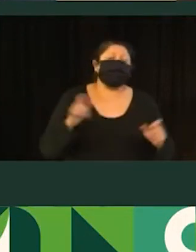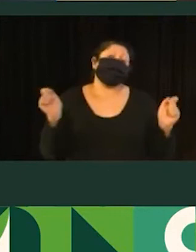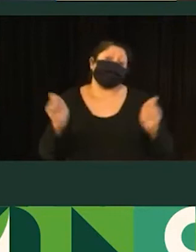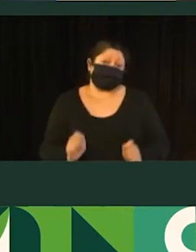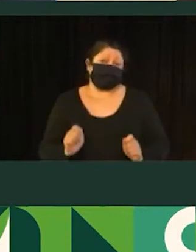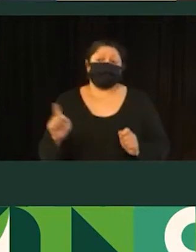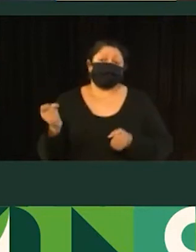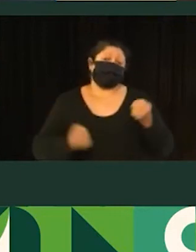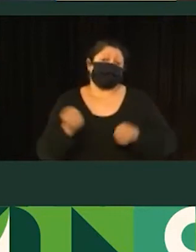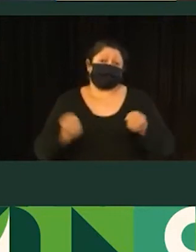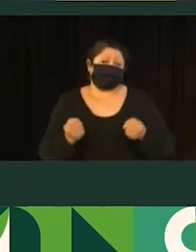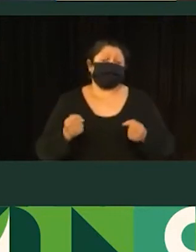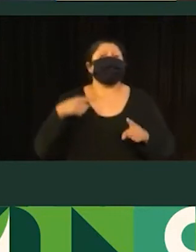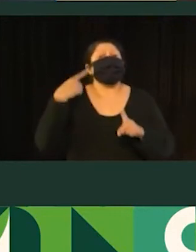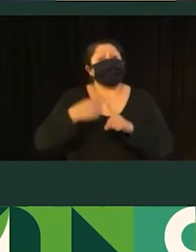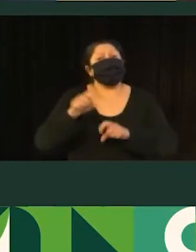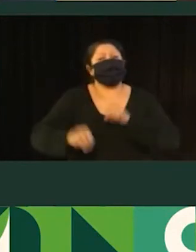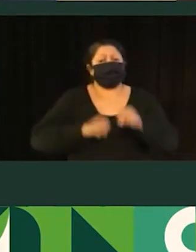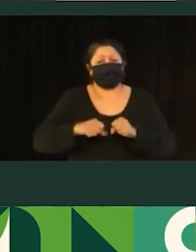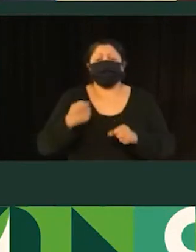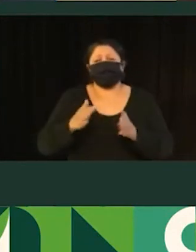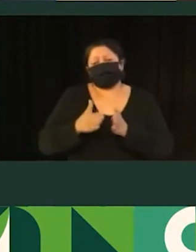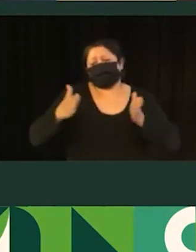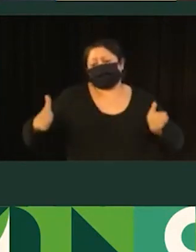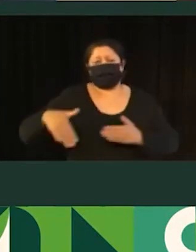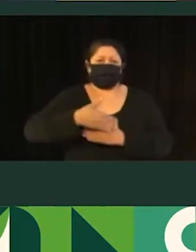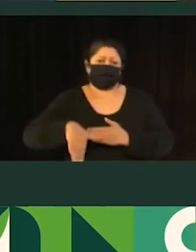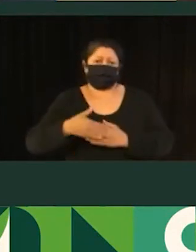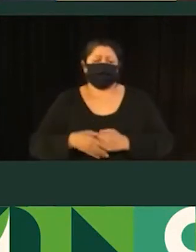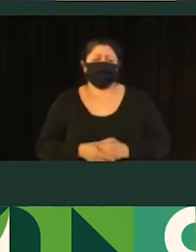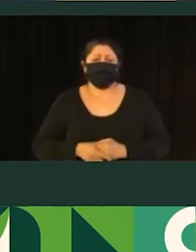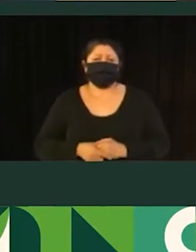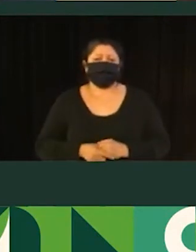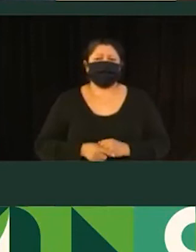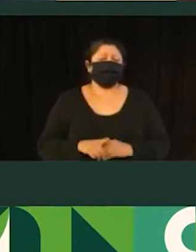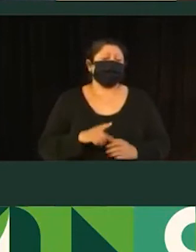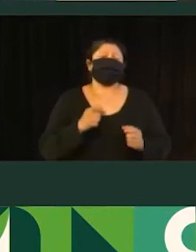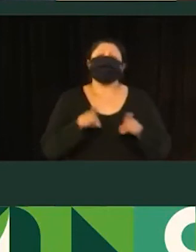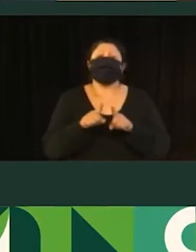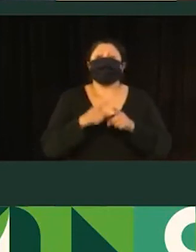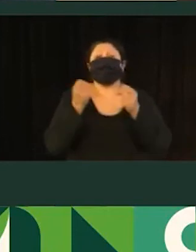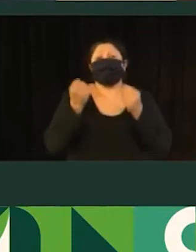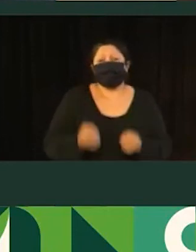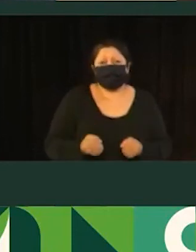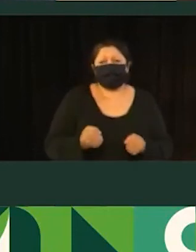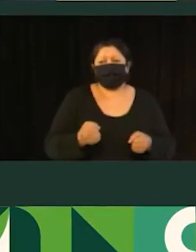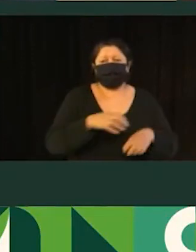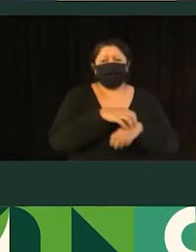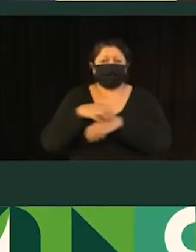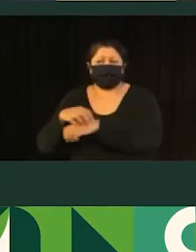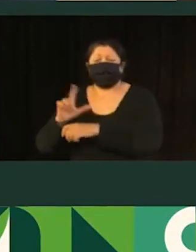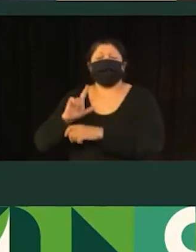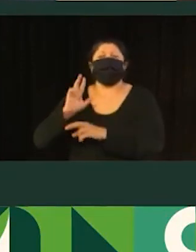veículos e ciclistas. Então, a rede preferencial de carga, ela se dá pelas rodovias que